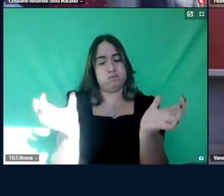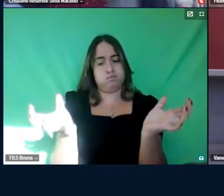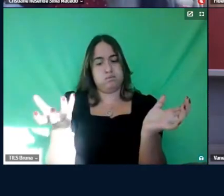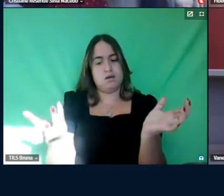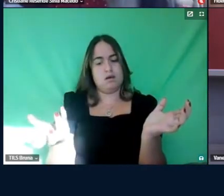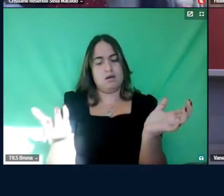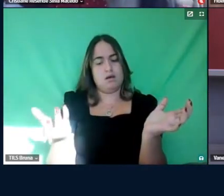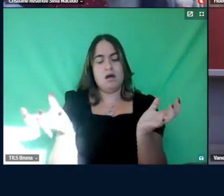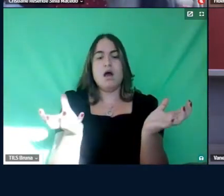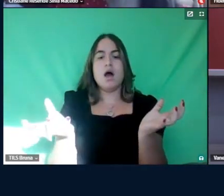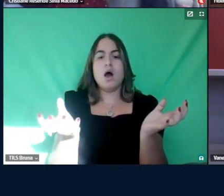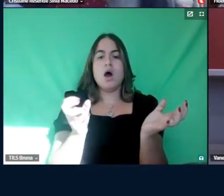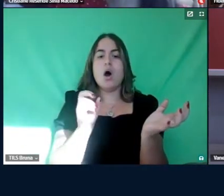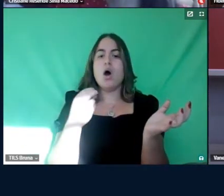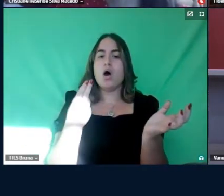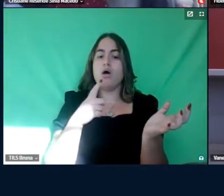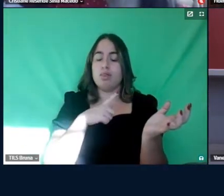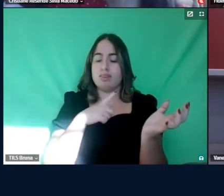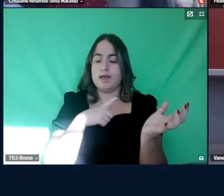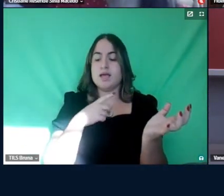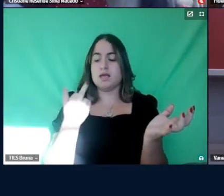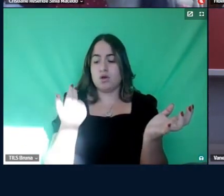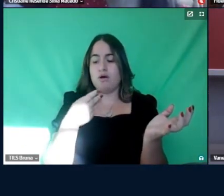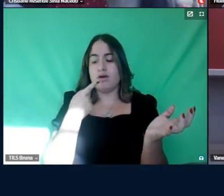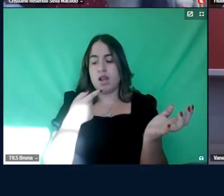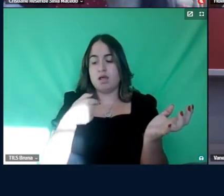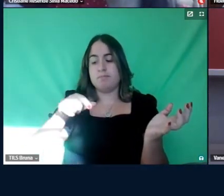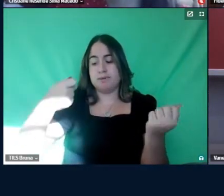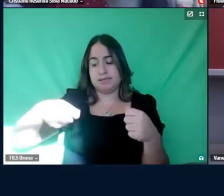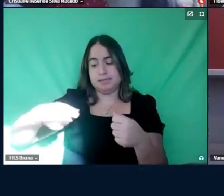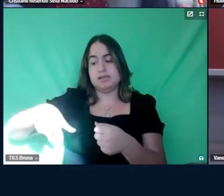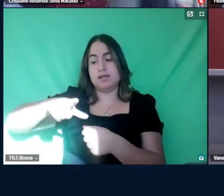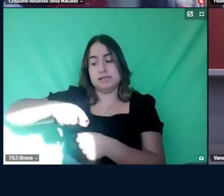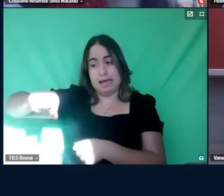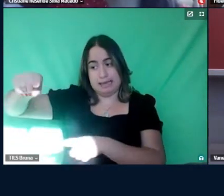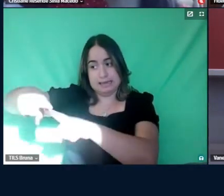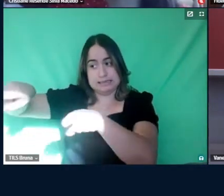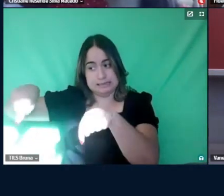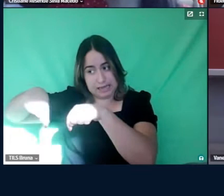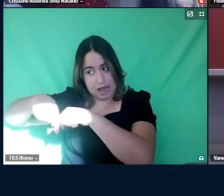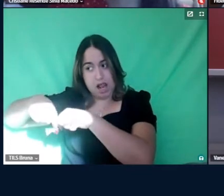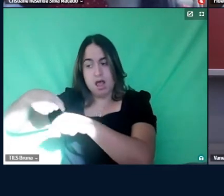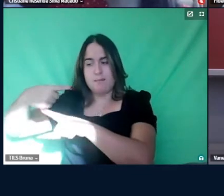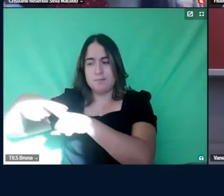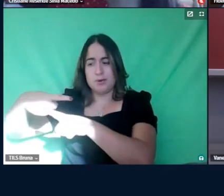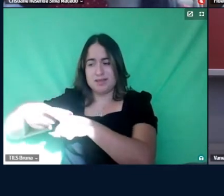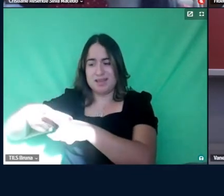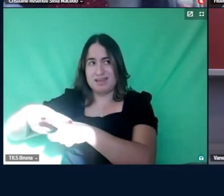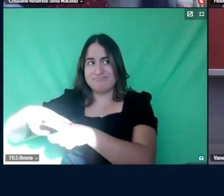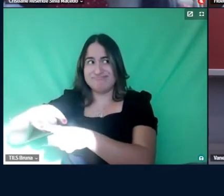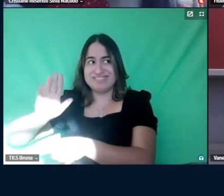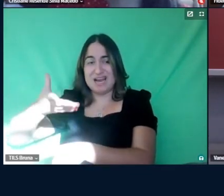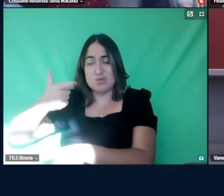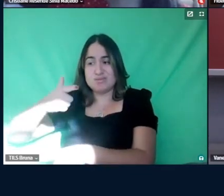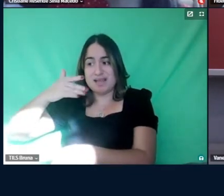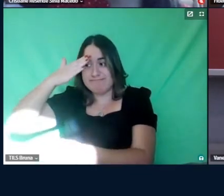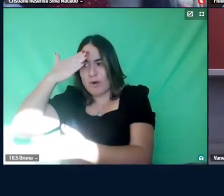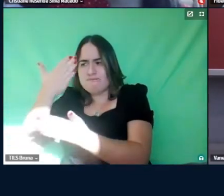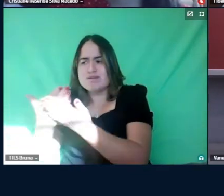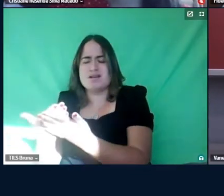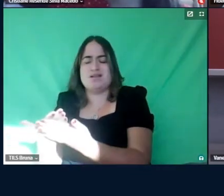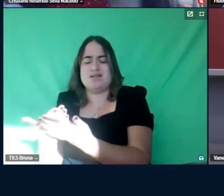crianças que, como o caso que eu relatei, precisam sair da sala, porque são totalmente desacreditadas, né,